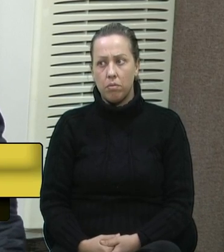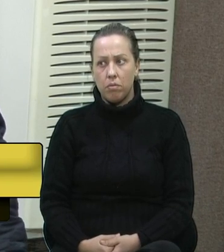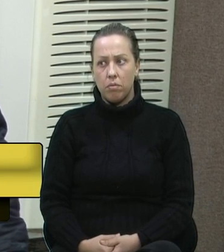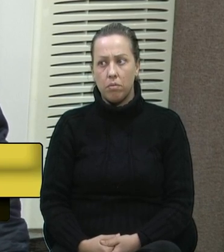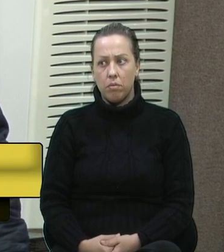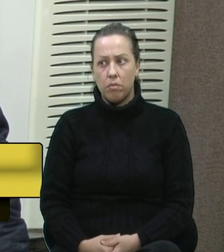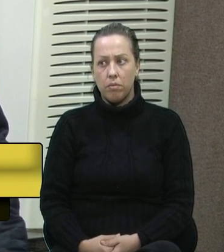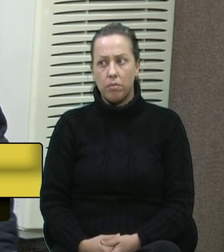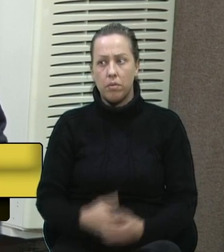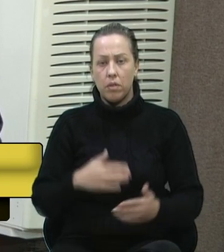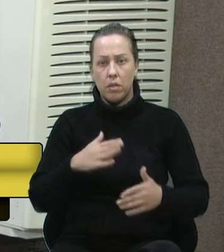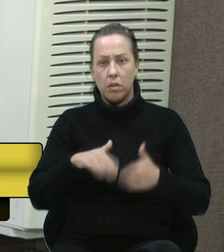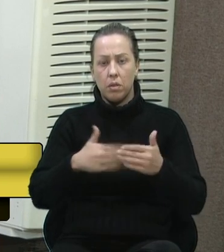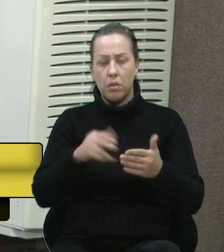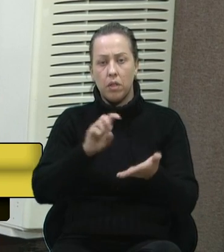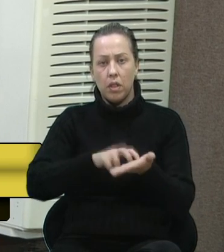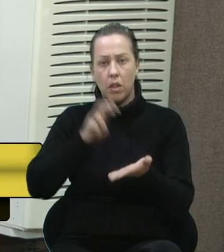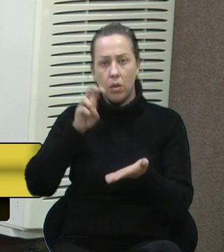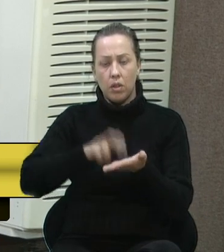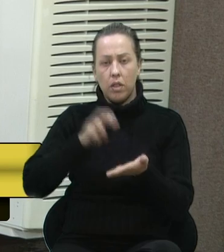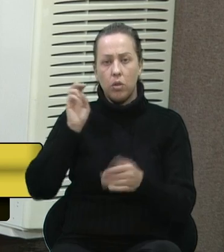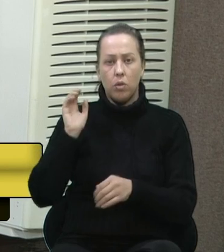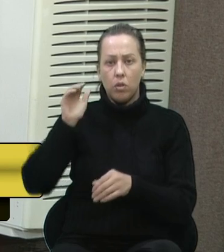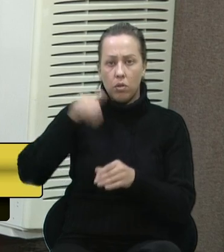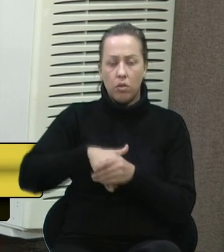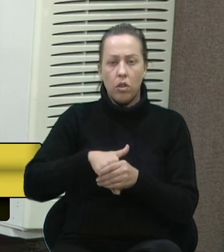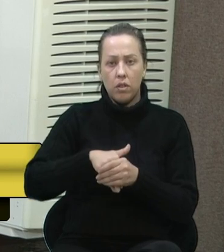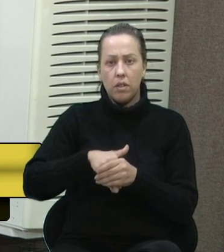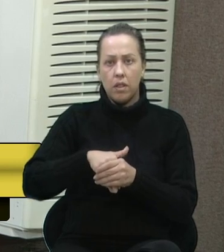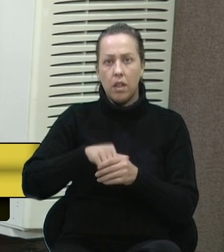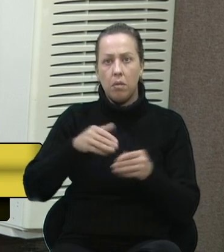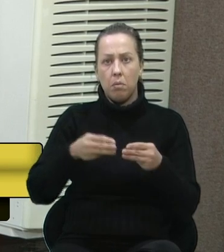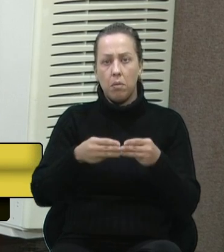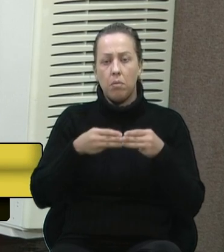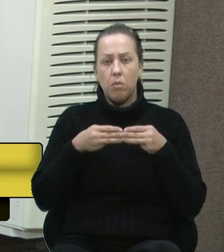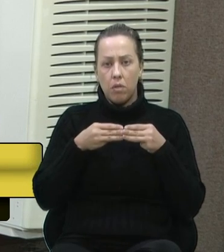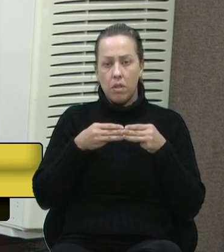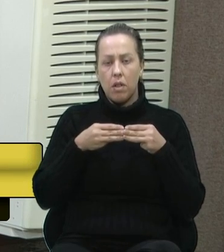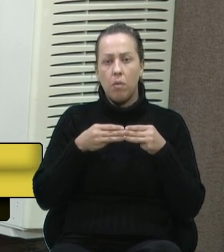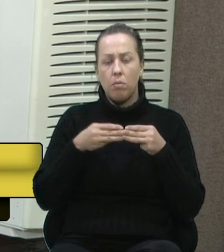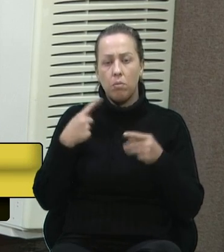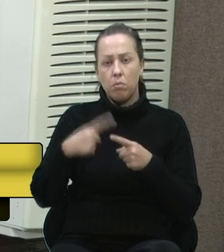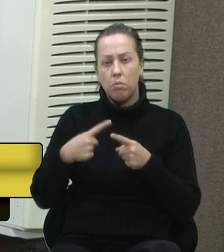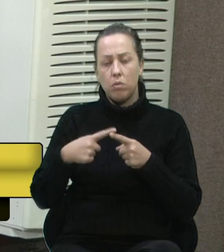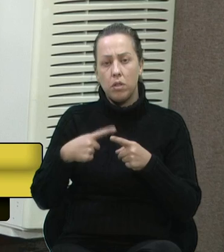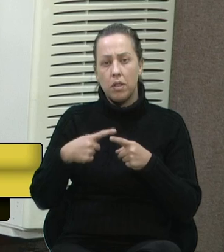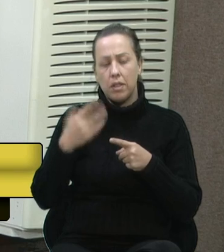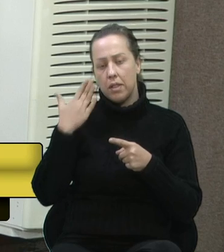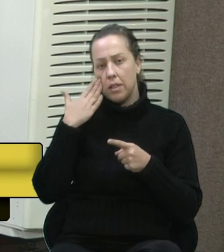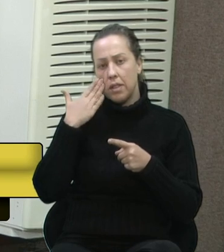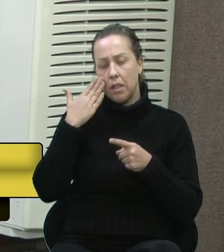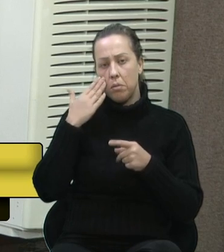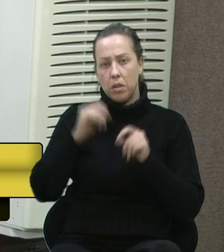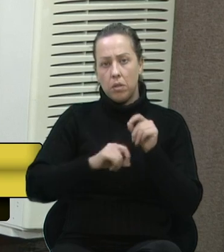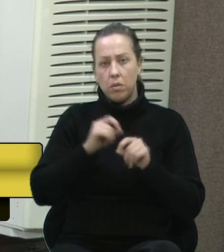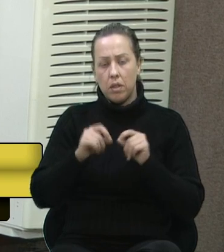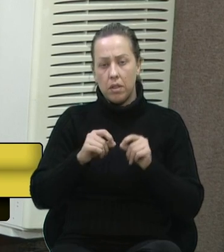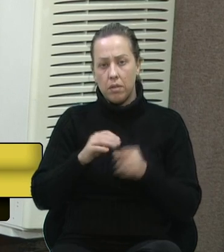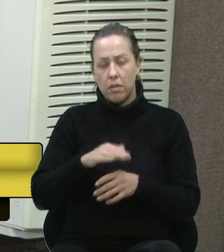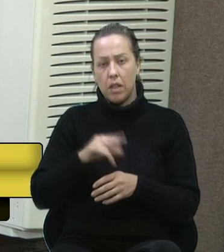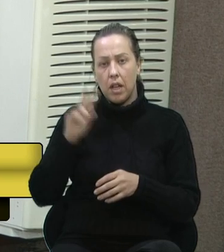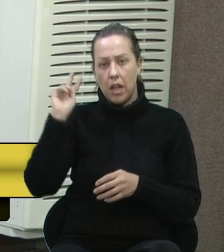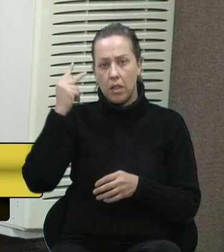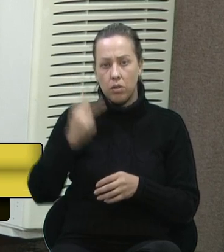a gente fica bastante contente quando vota essa moção, vereadora Denise, porque sabe que a